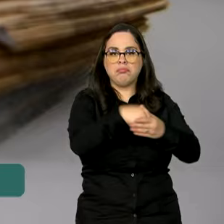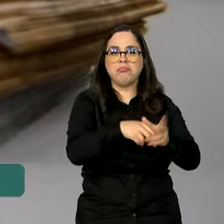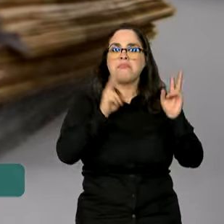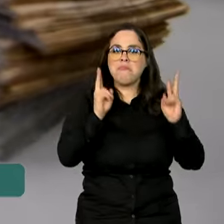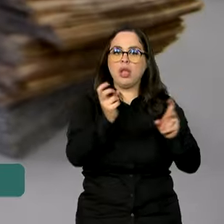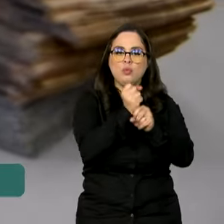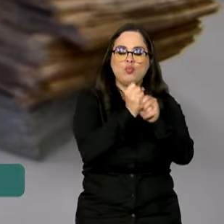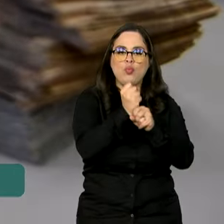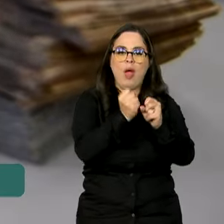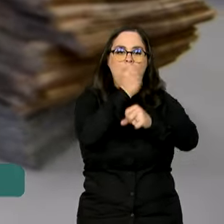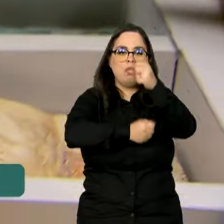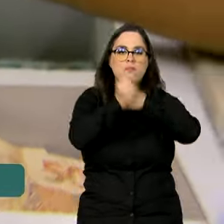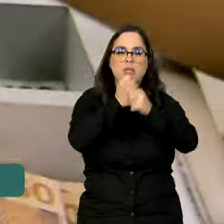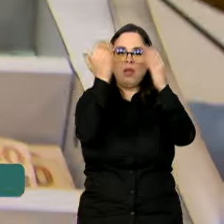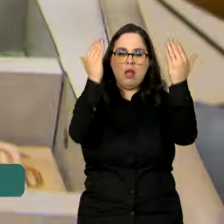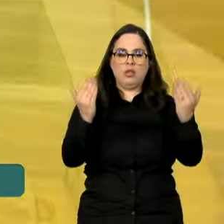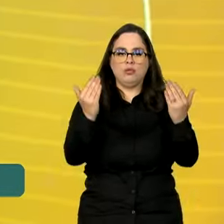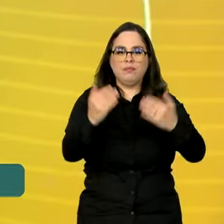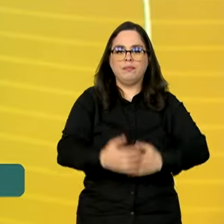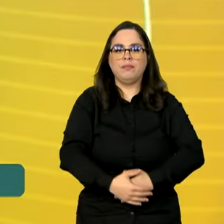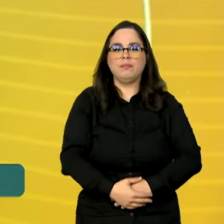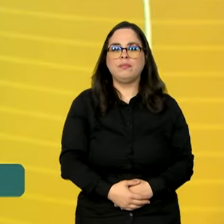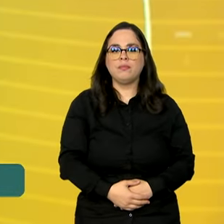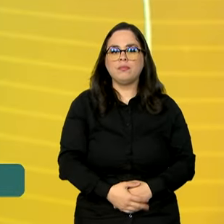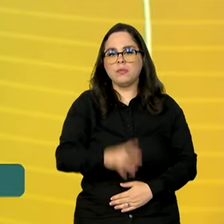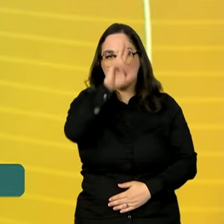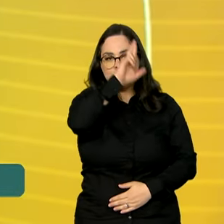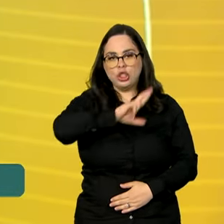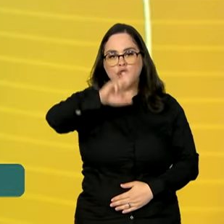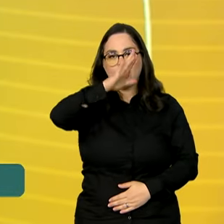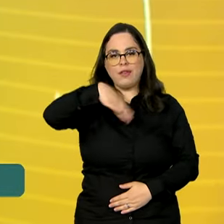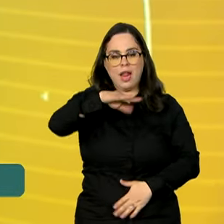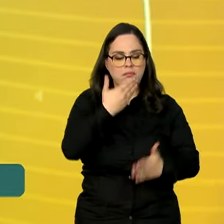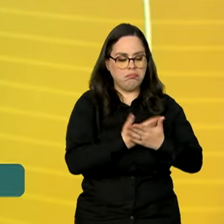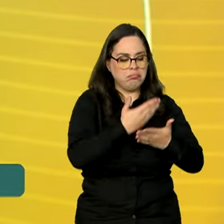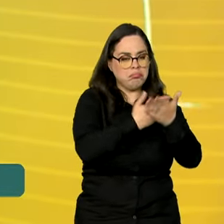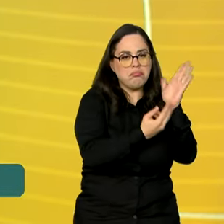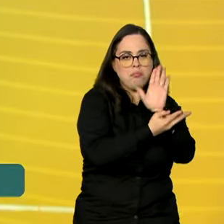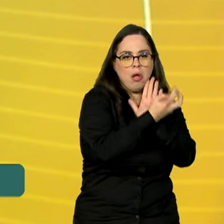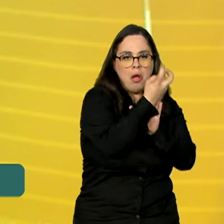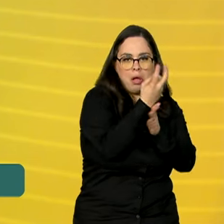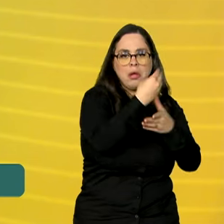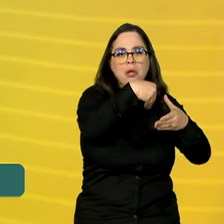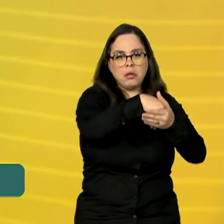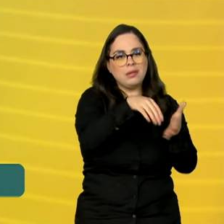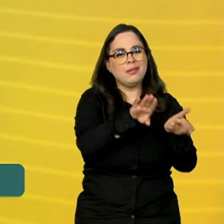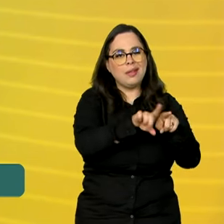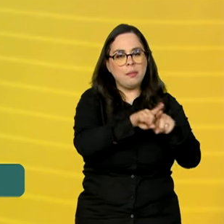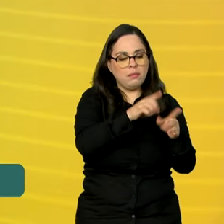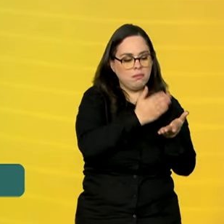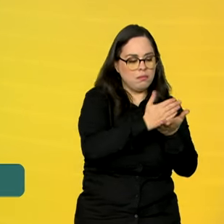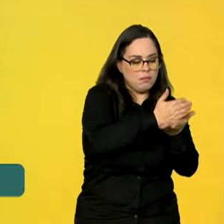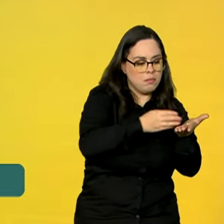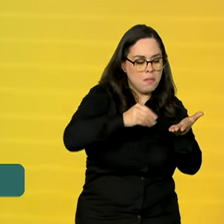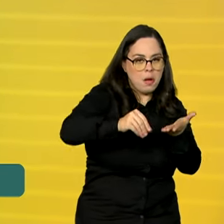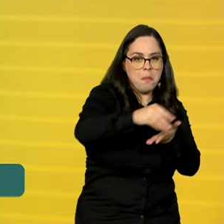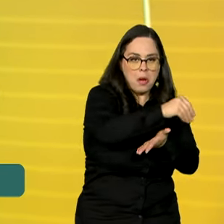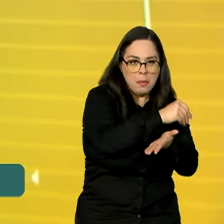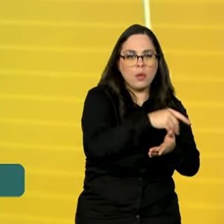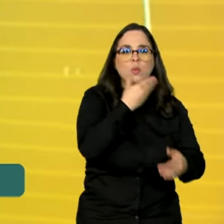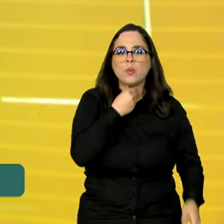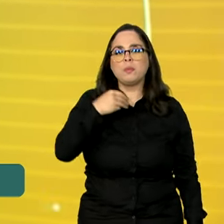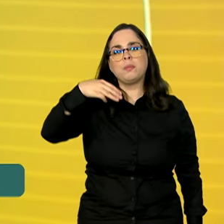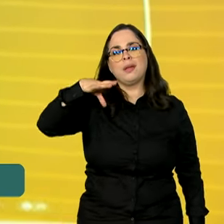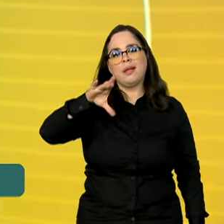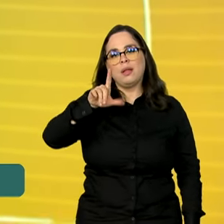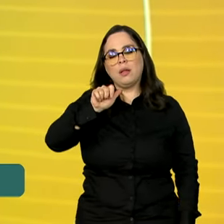relação ao mesmo período do ano passado. O chefe do Centro de Estudos Tributários e Aduaneiros da Receita, Claudemir